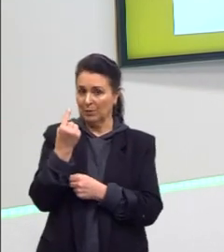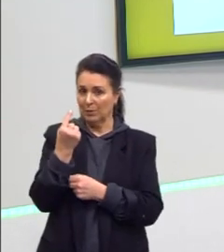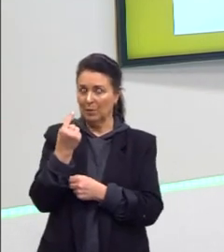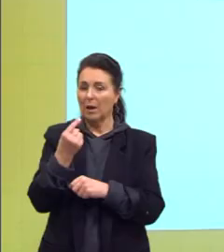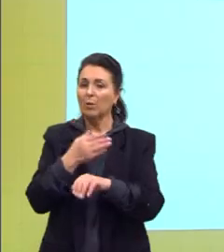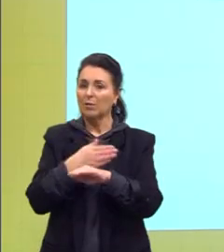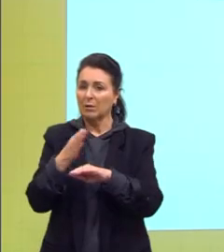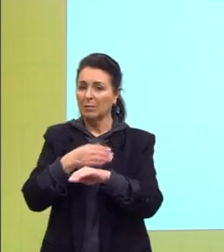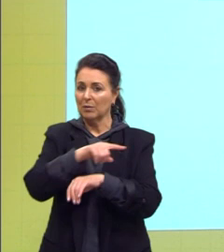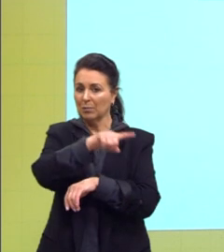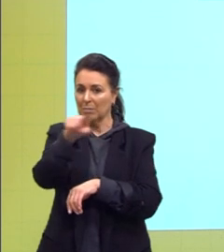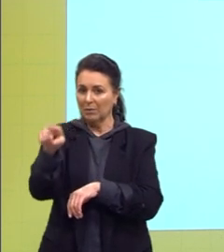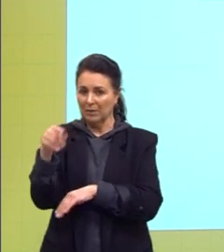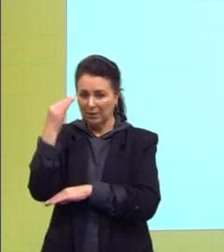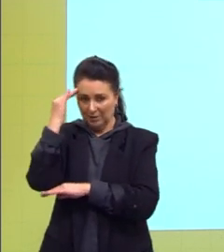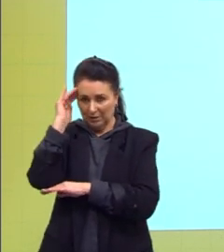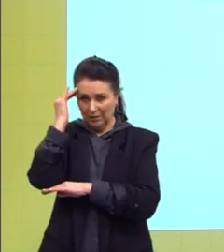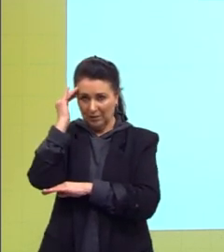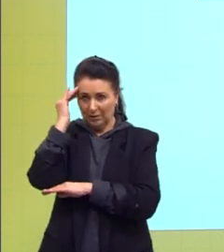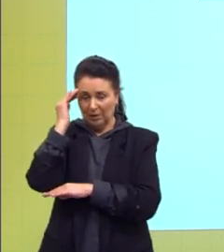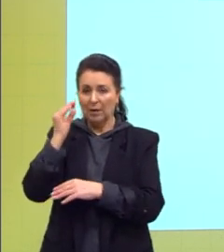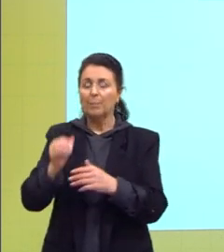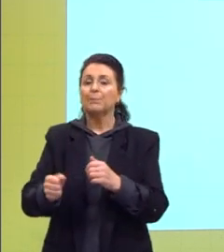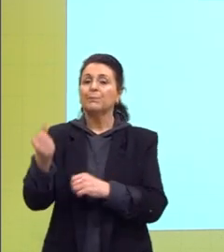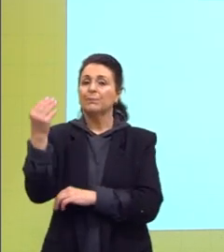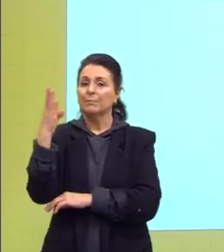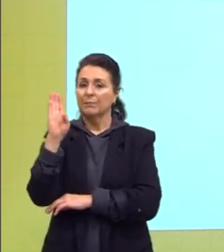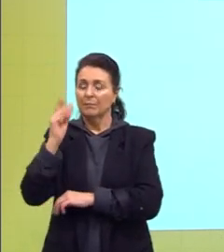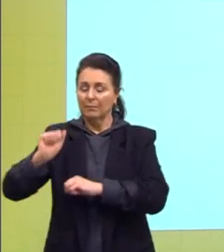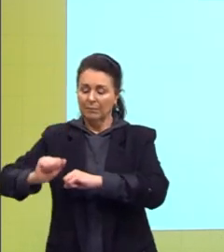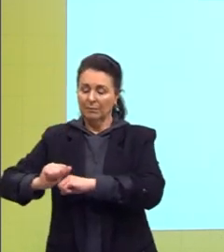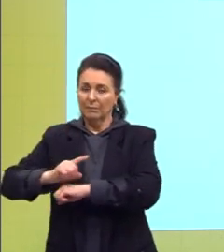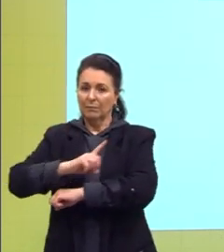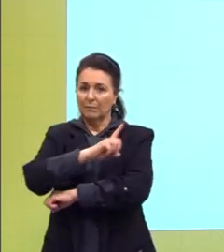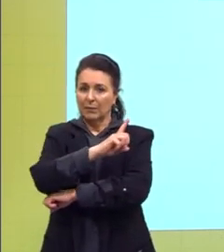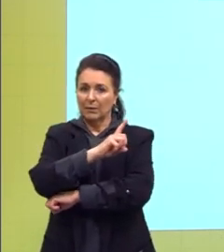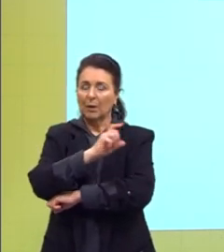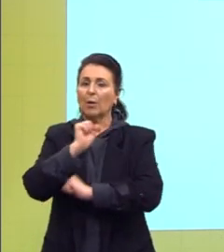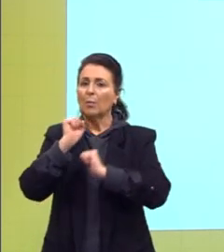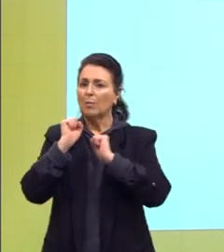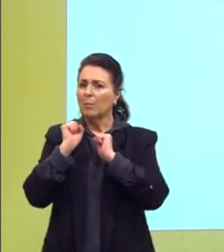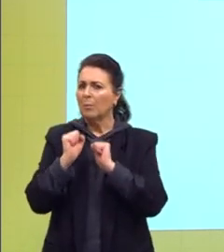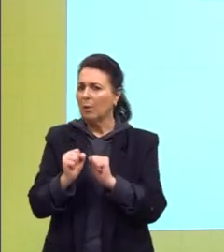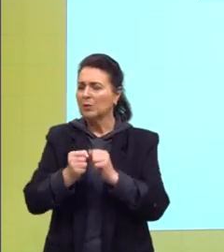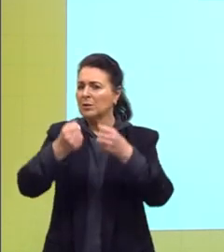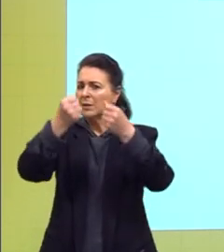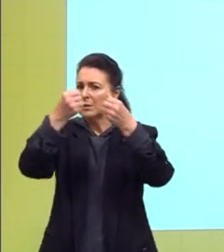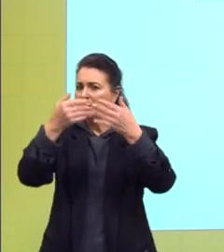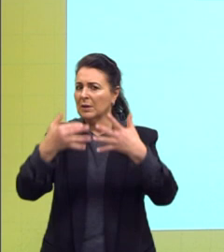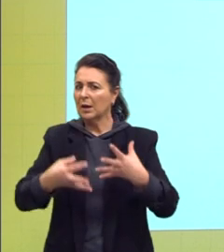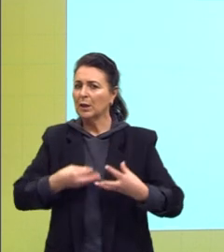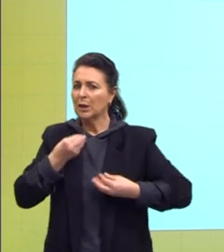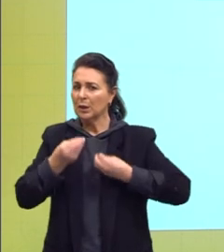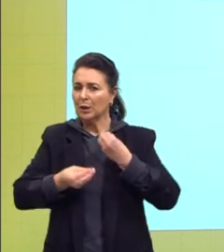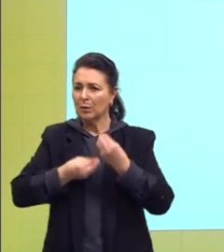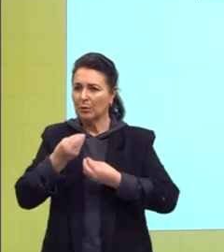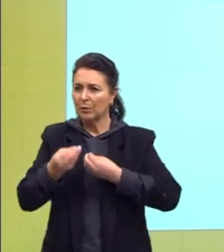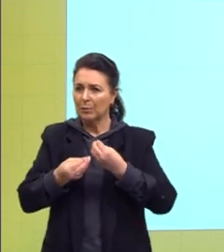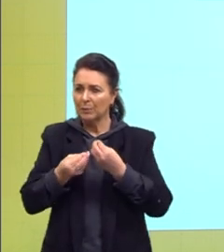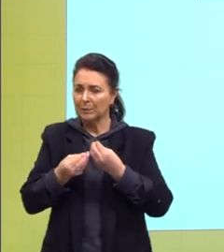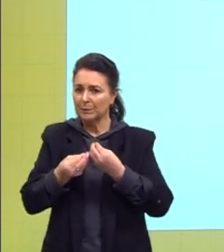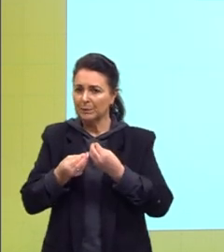treinamento. Em biologia, a evolução pode ser definida como? Eu chamo de questão de treinamento,